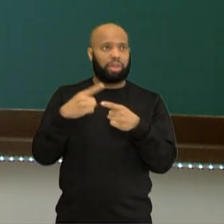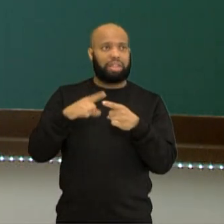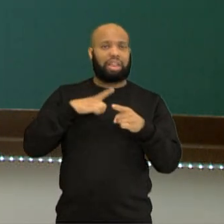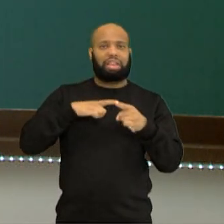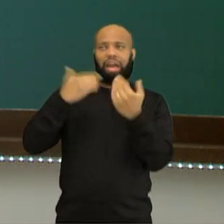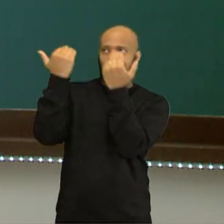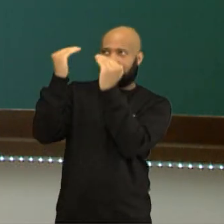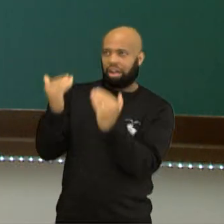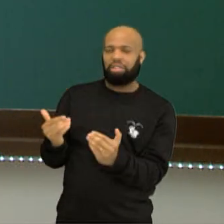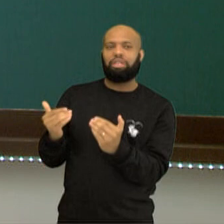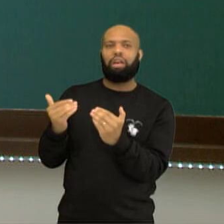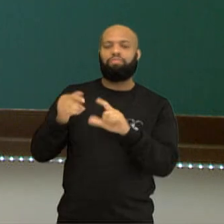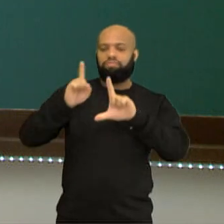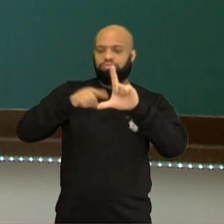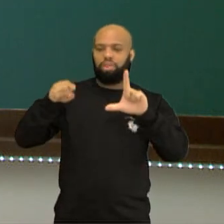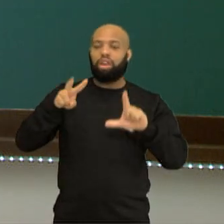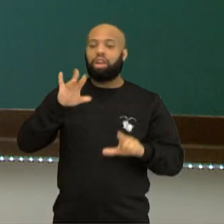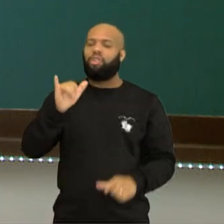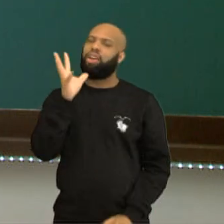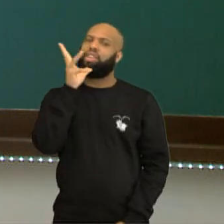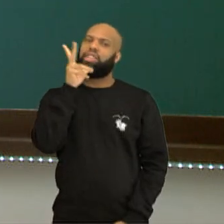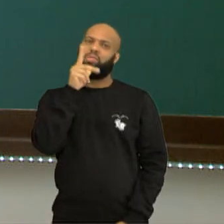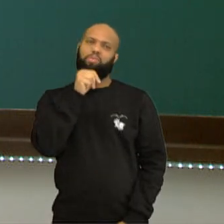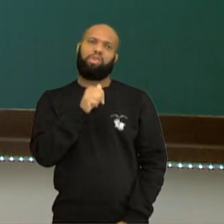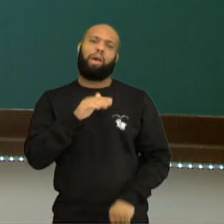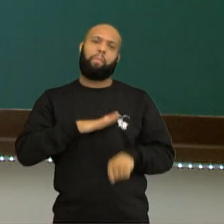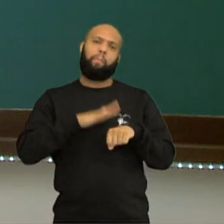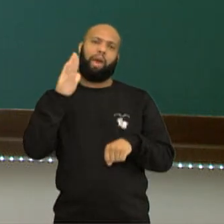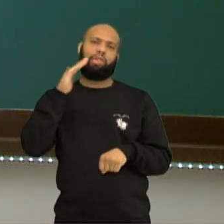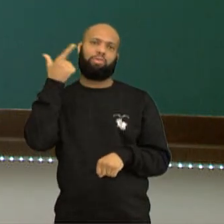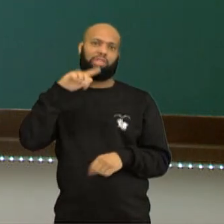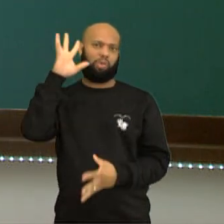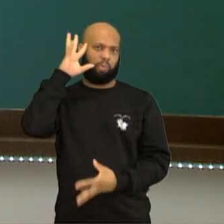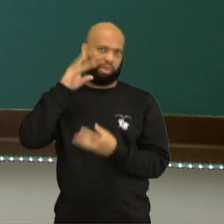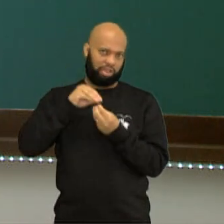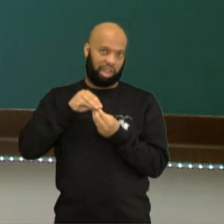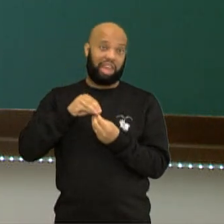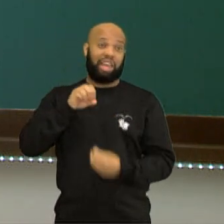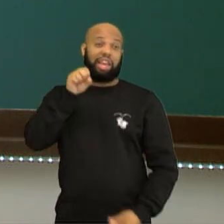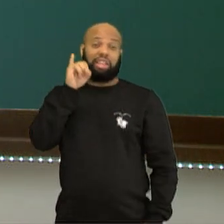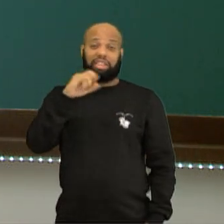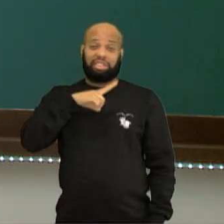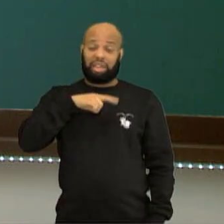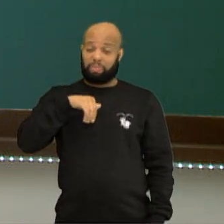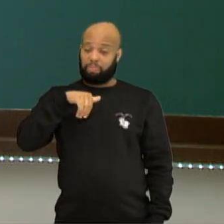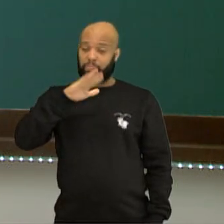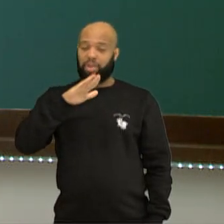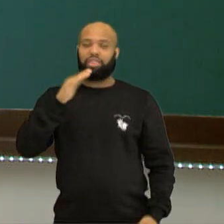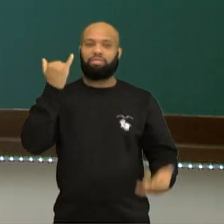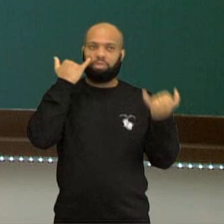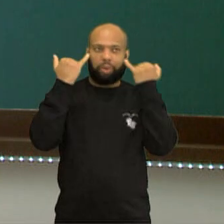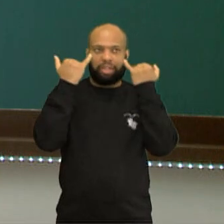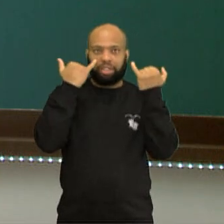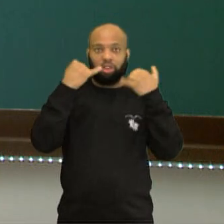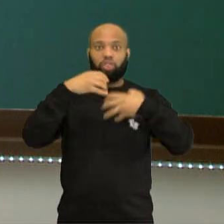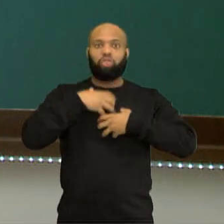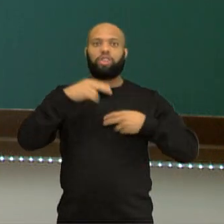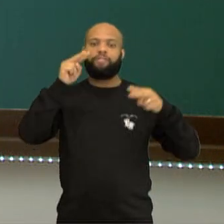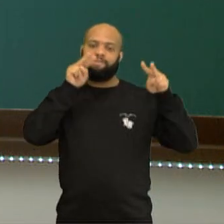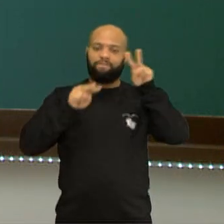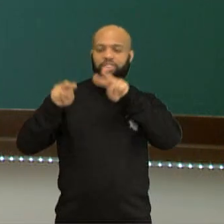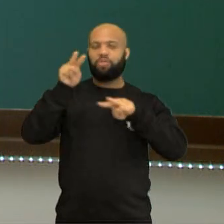gráficos. Você demoraria mais para entender. Então, quando a gente concentra as informações em um gráfico, fica mais visual